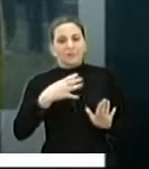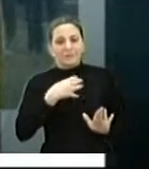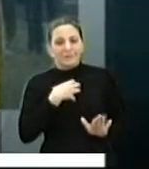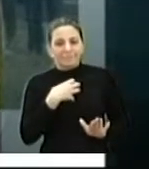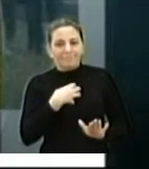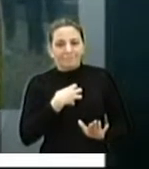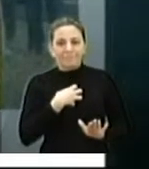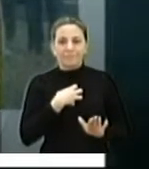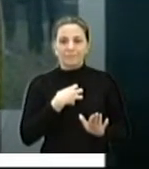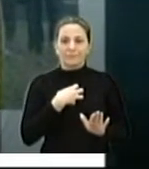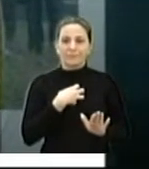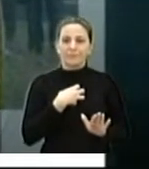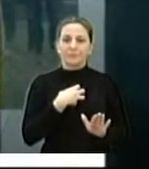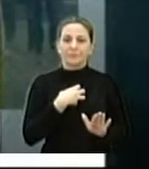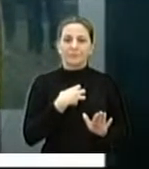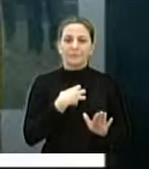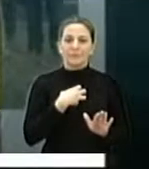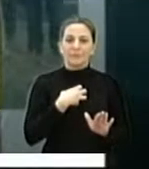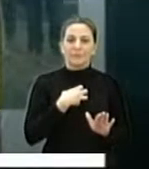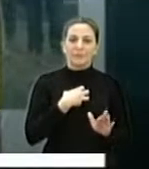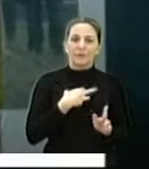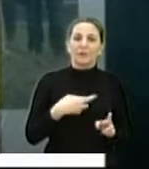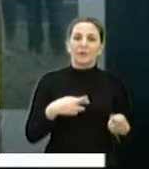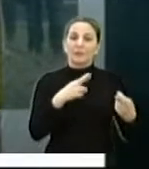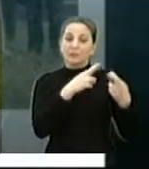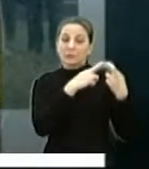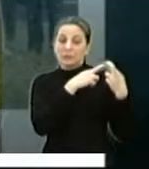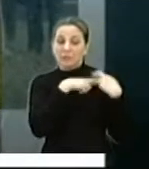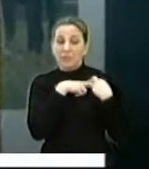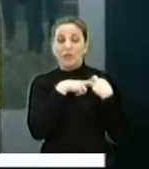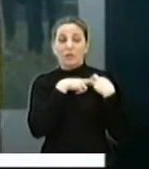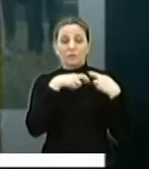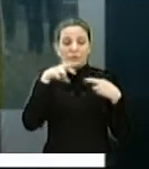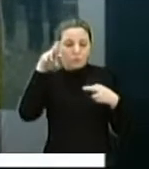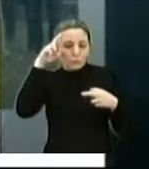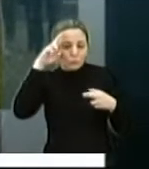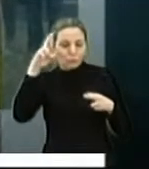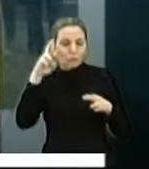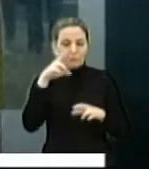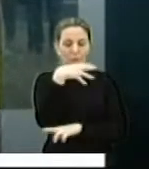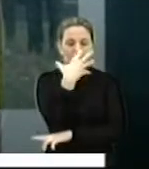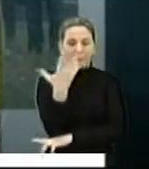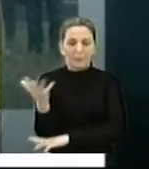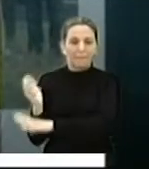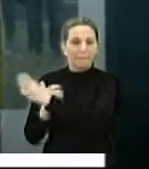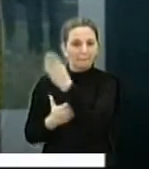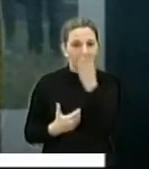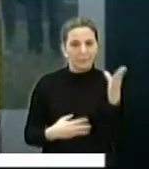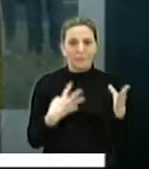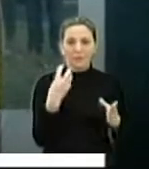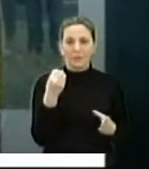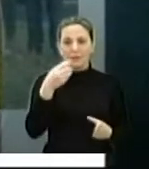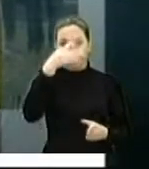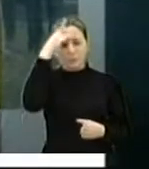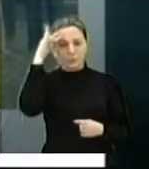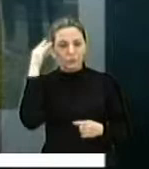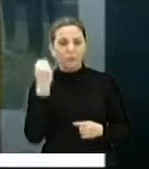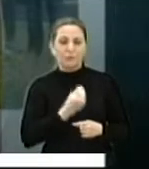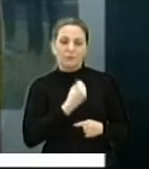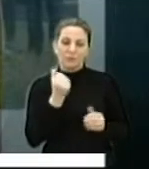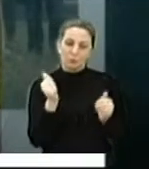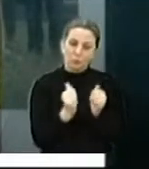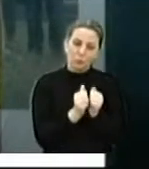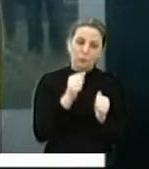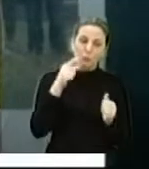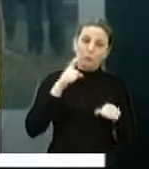mais donas ainda daquela praça. Tinha umas 30 pessoas nesse mutirão, então quero